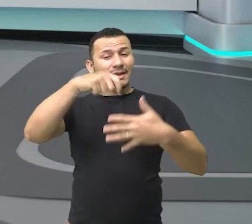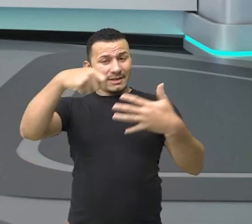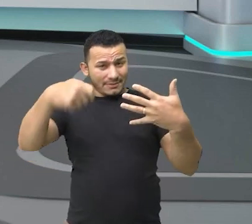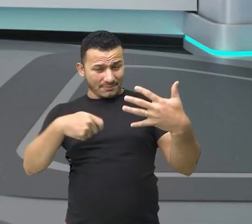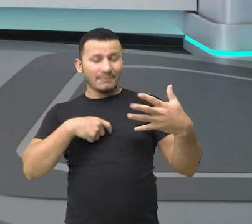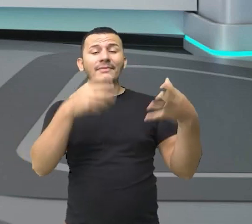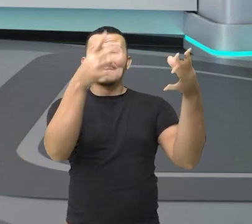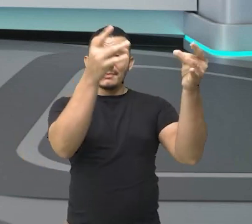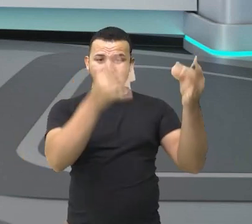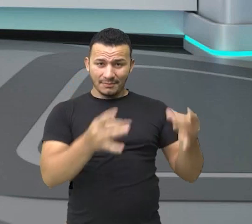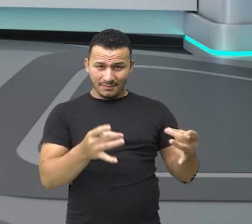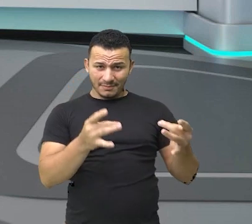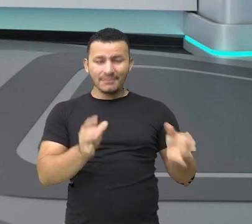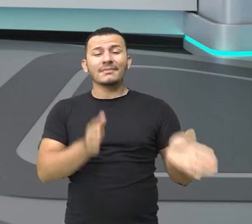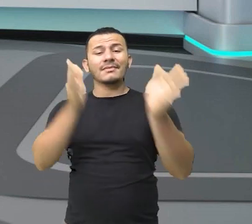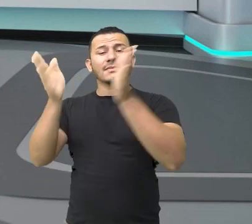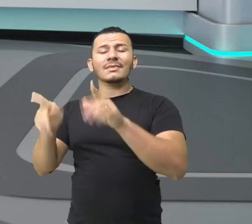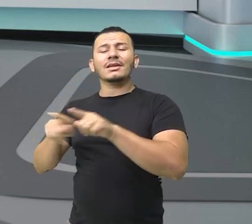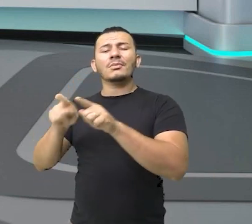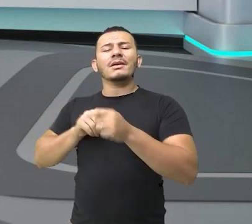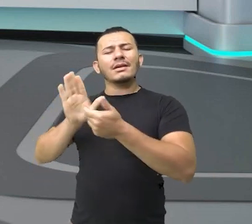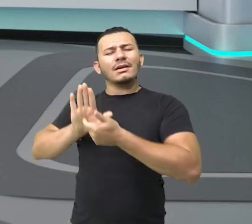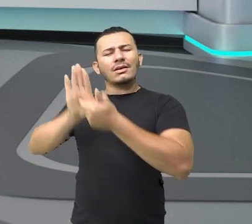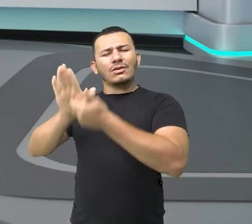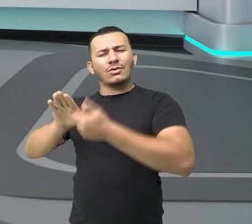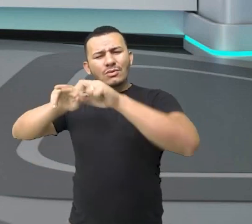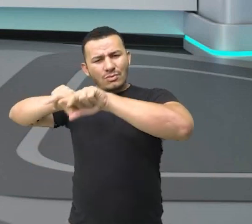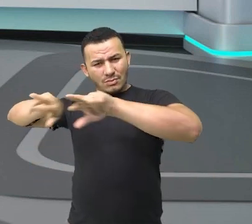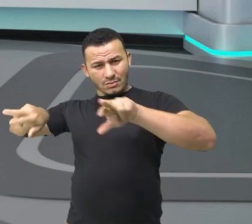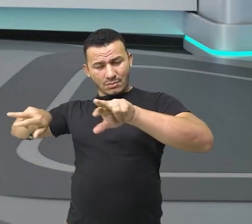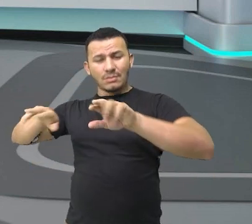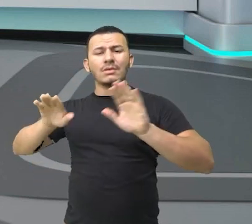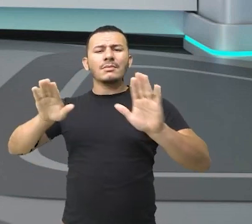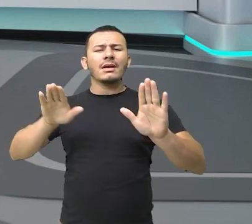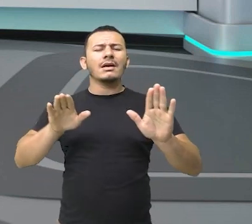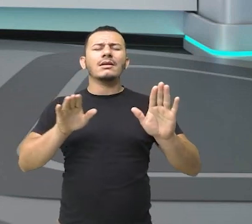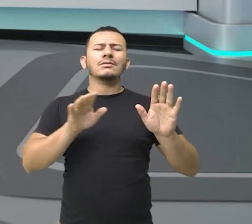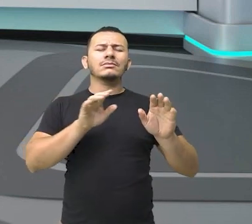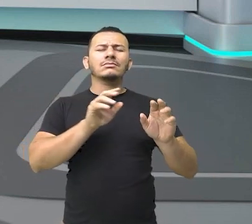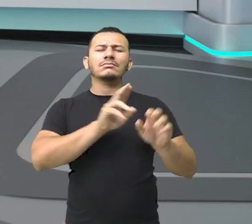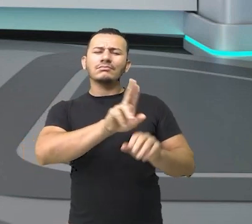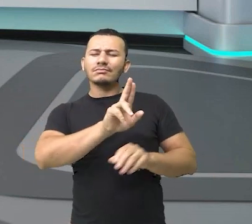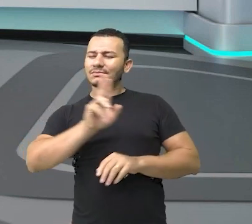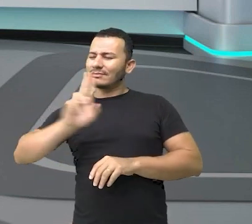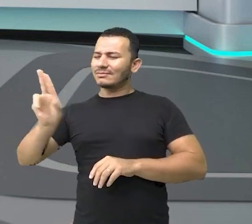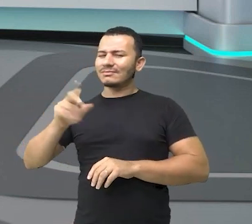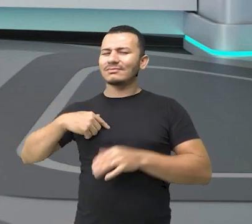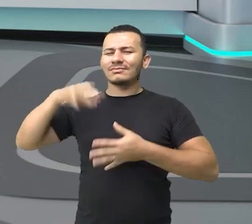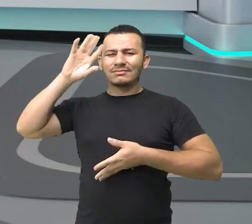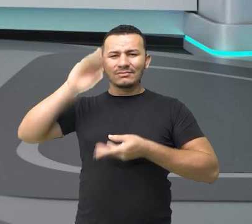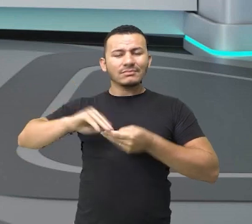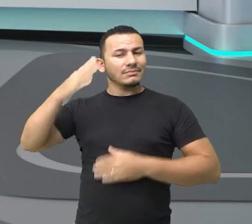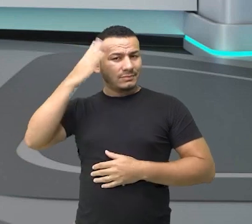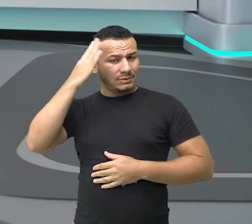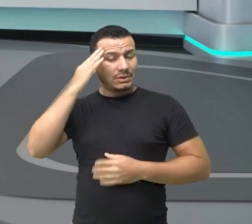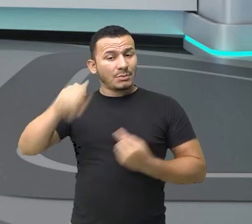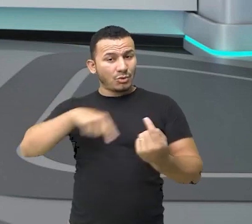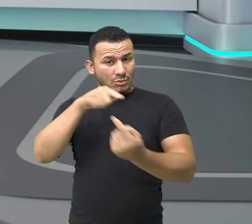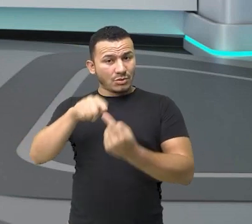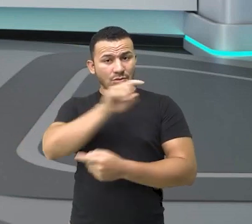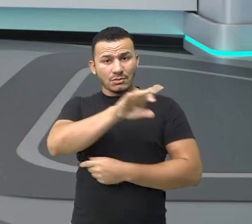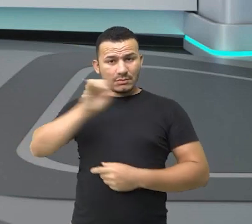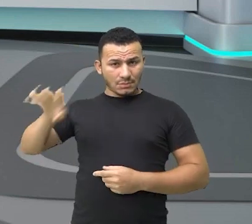descritivas e expositivas. Então, pelo nome de cada uma delas, você já tem uma noção da função